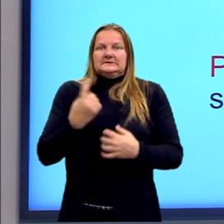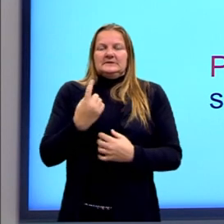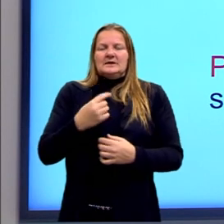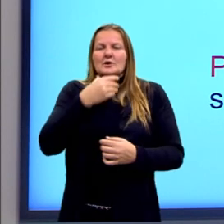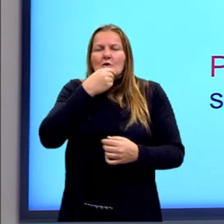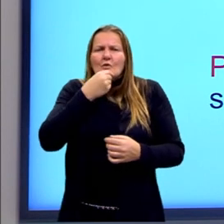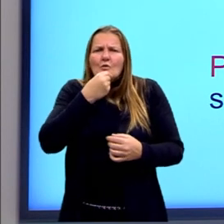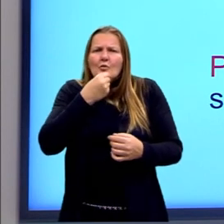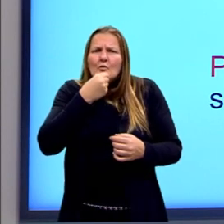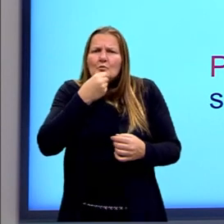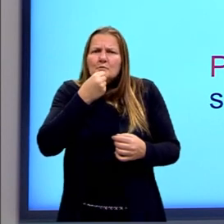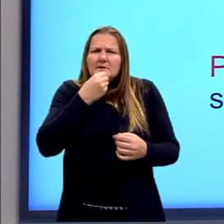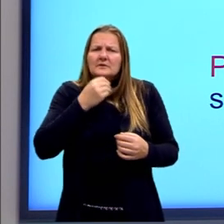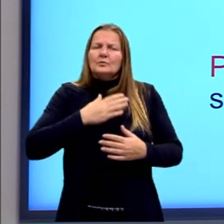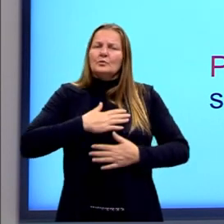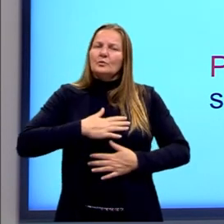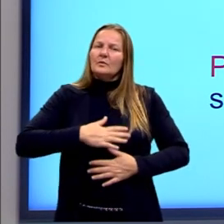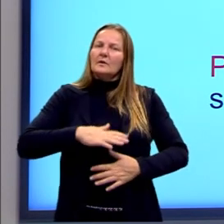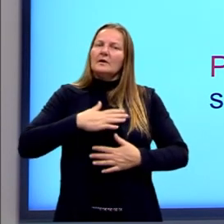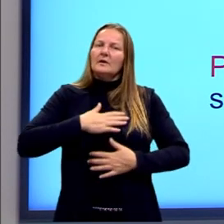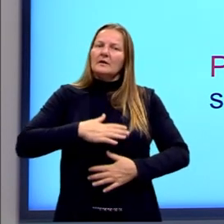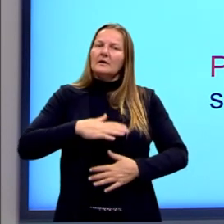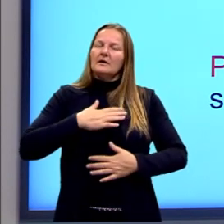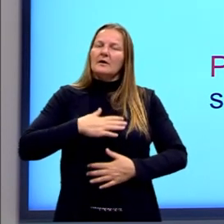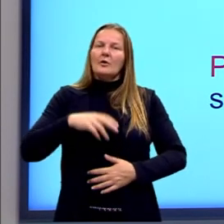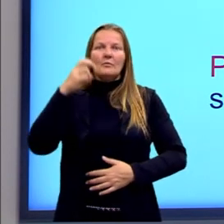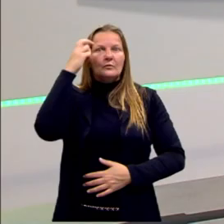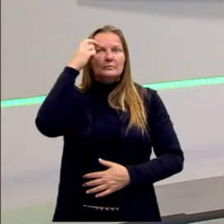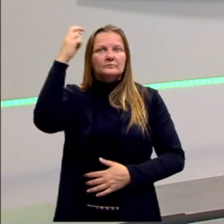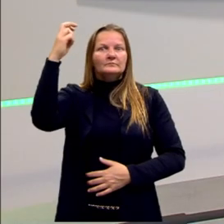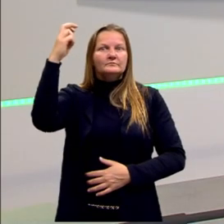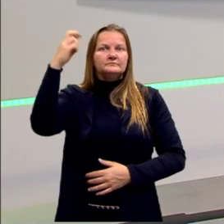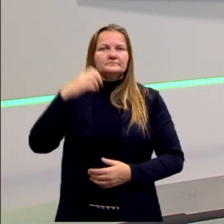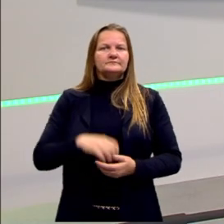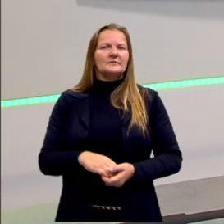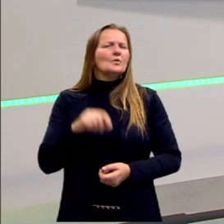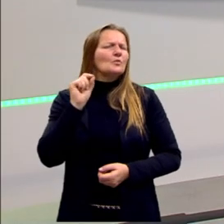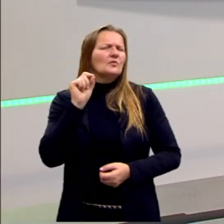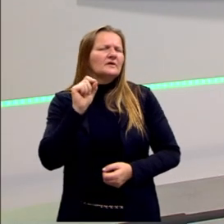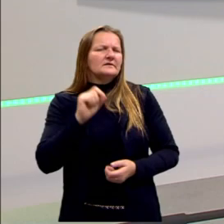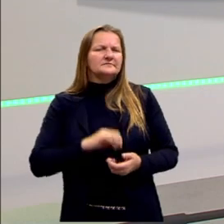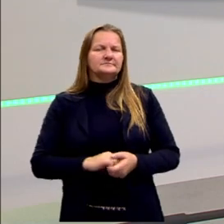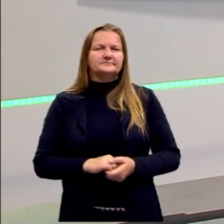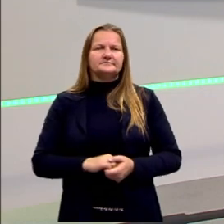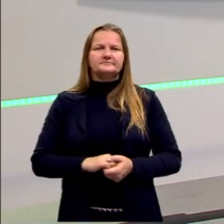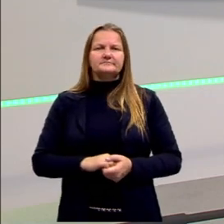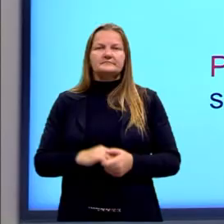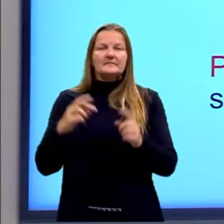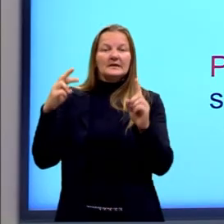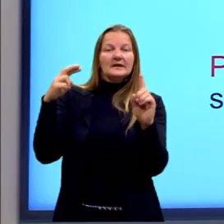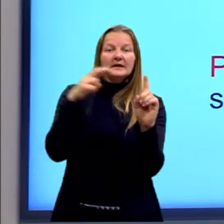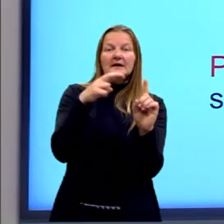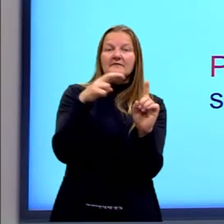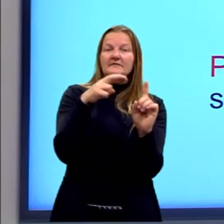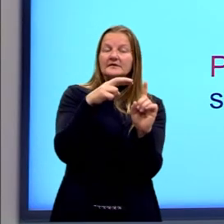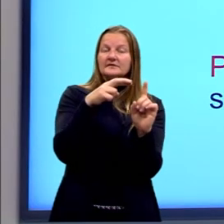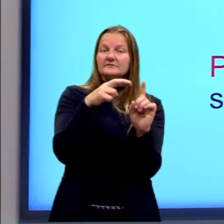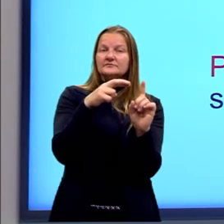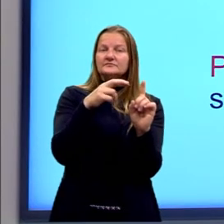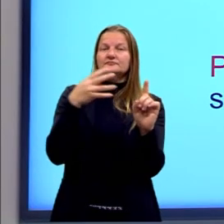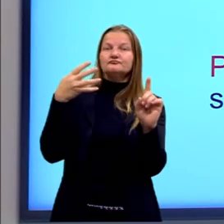um menino calmo e inteligente. A gente tem aqui um referente,